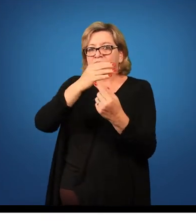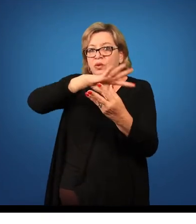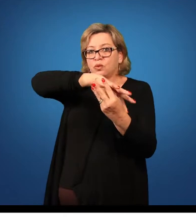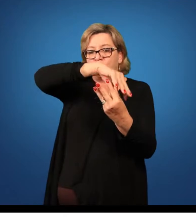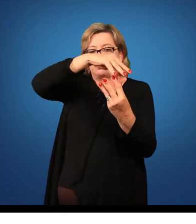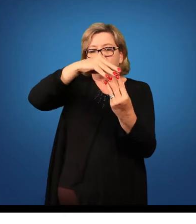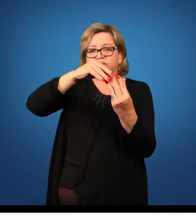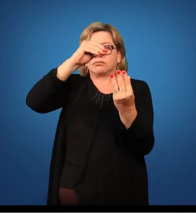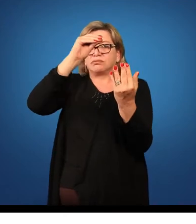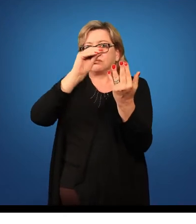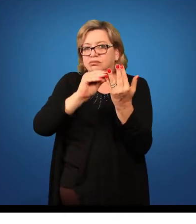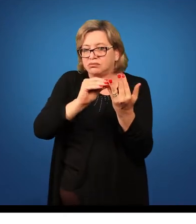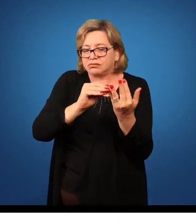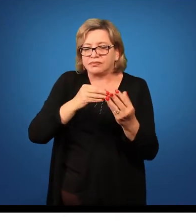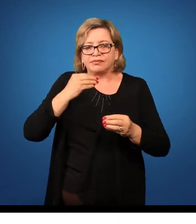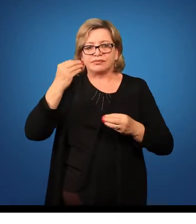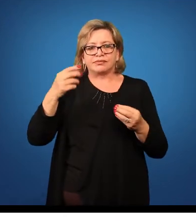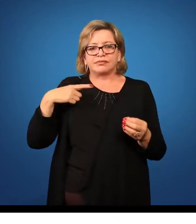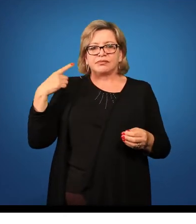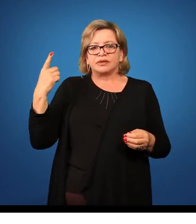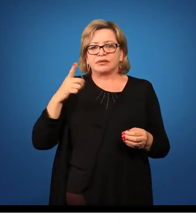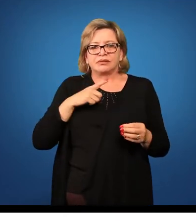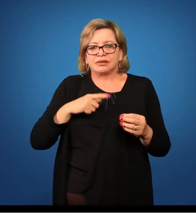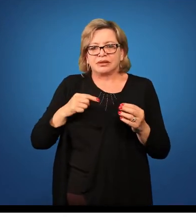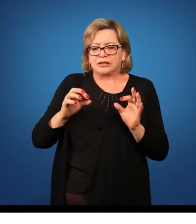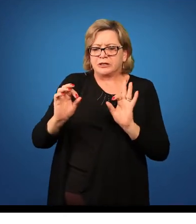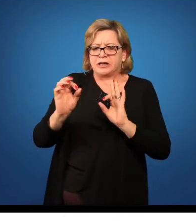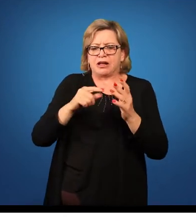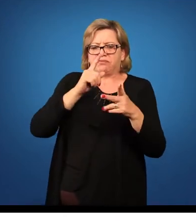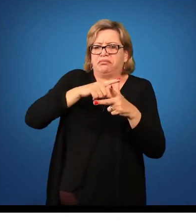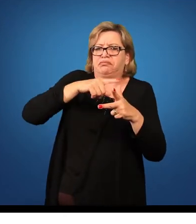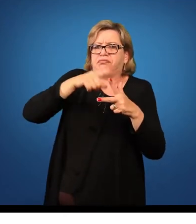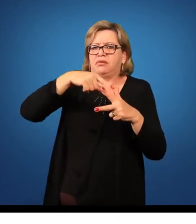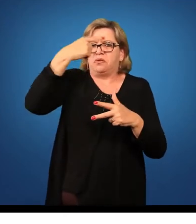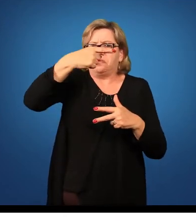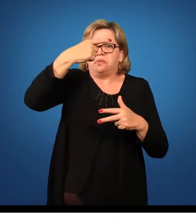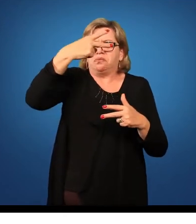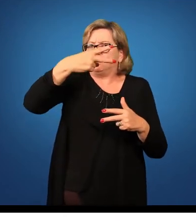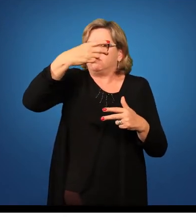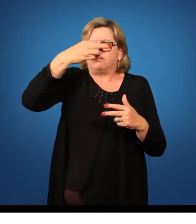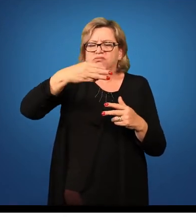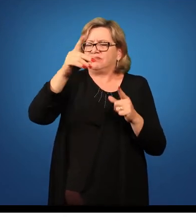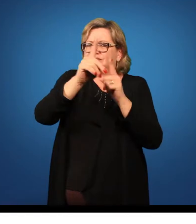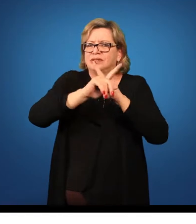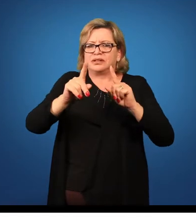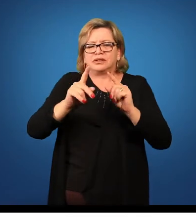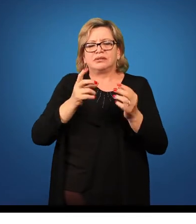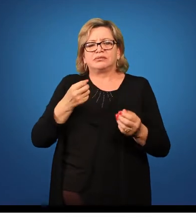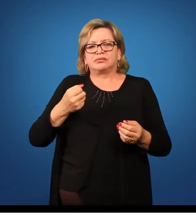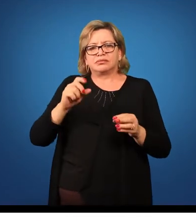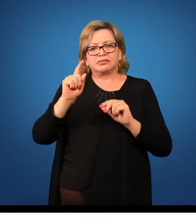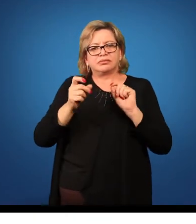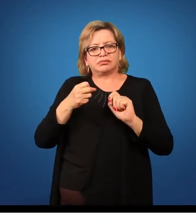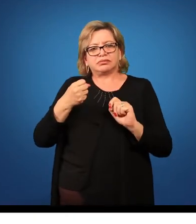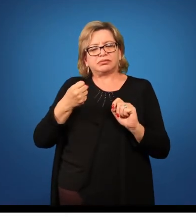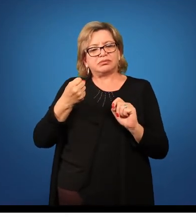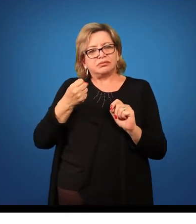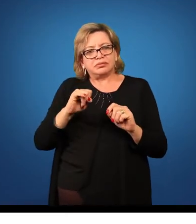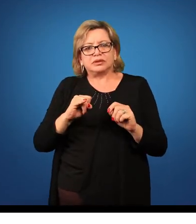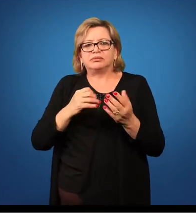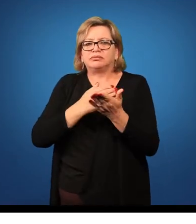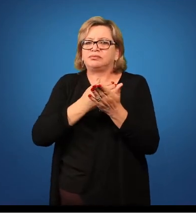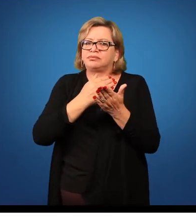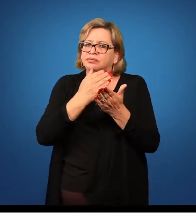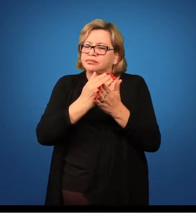Então, a gente não tem uma ordem, né, para que se inicie esse trabalho. Então, caso o nosso